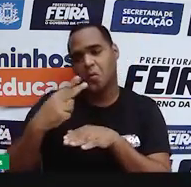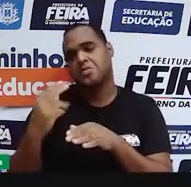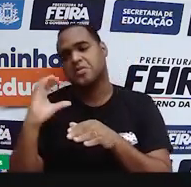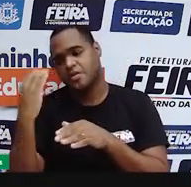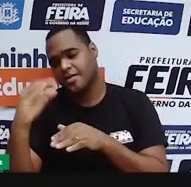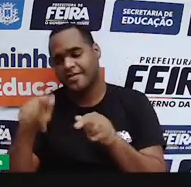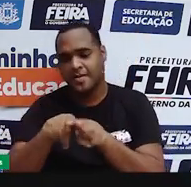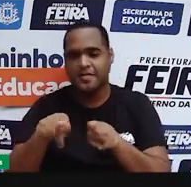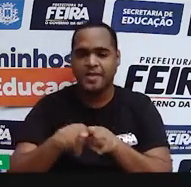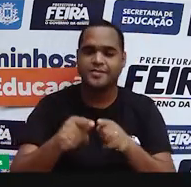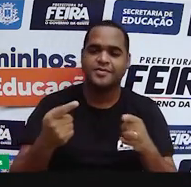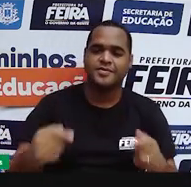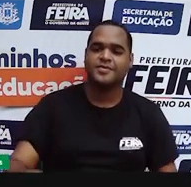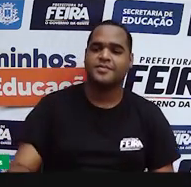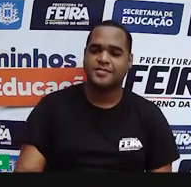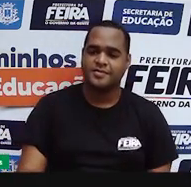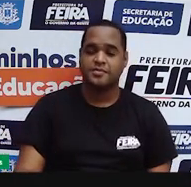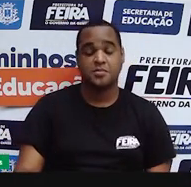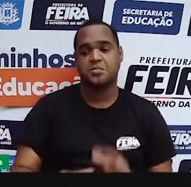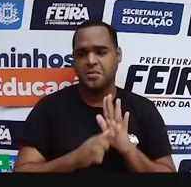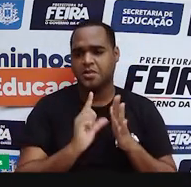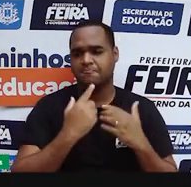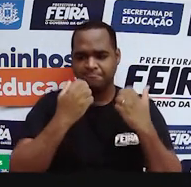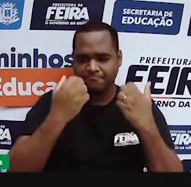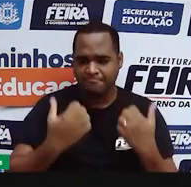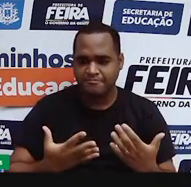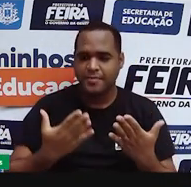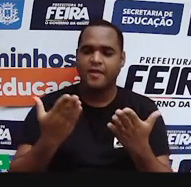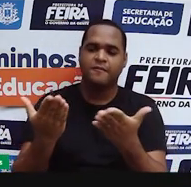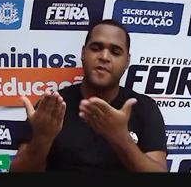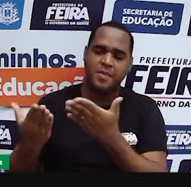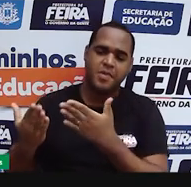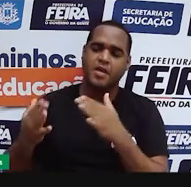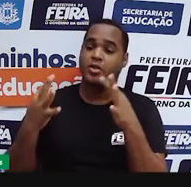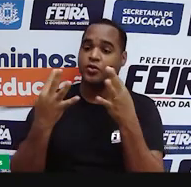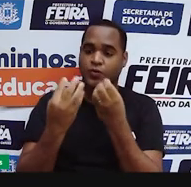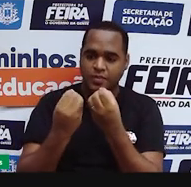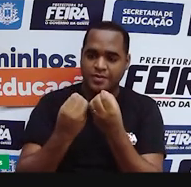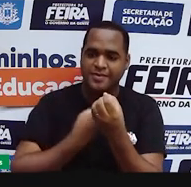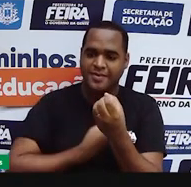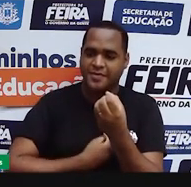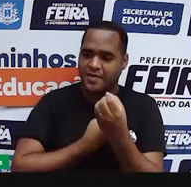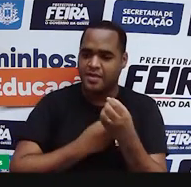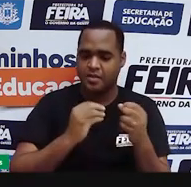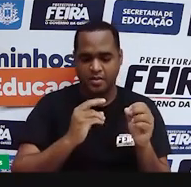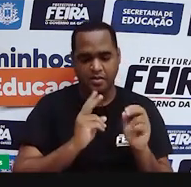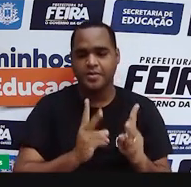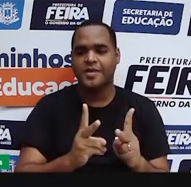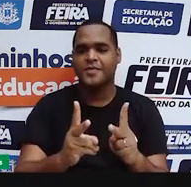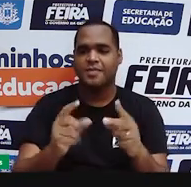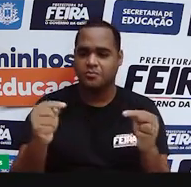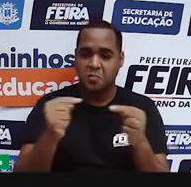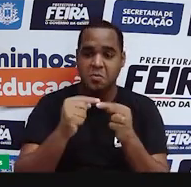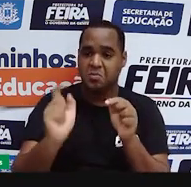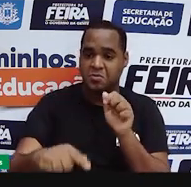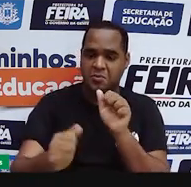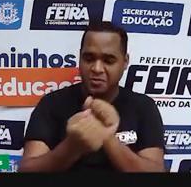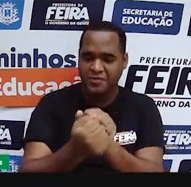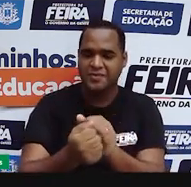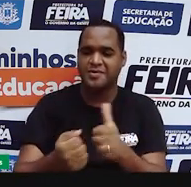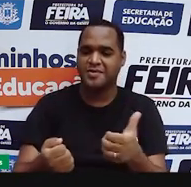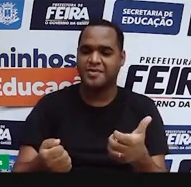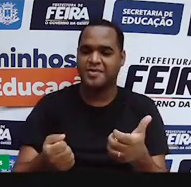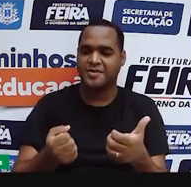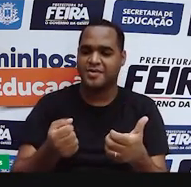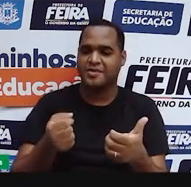Então, antes de tudo, muito bem-vindos de novo. Que bom que vocês continuam aqui comigo. E vamos continuar